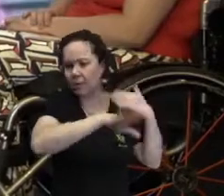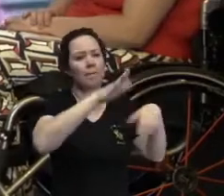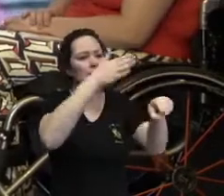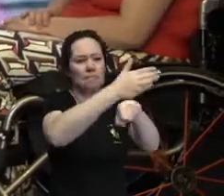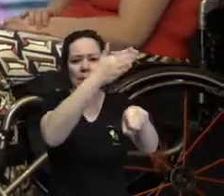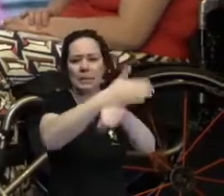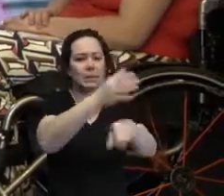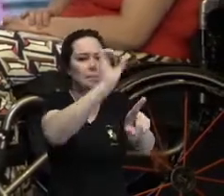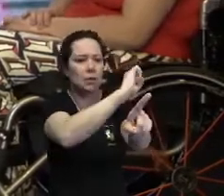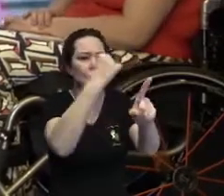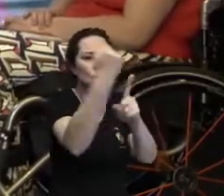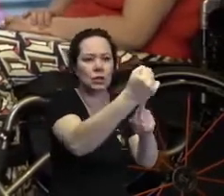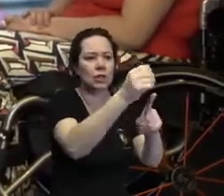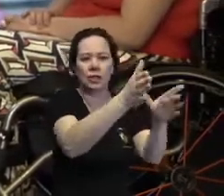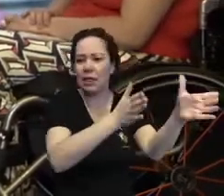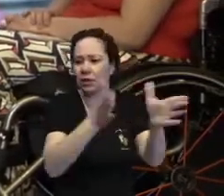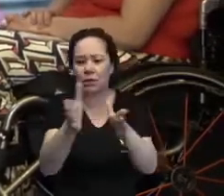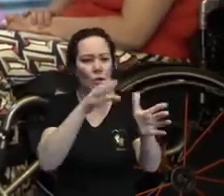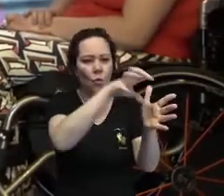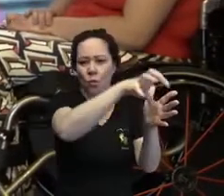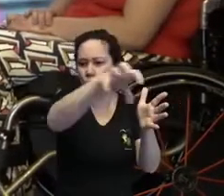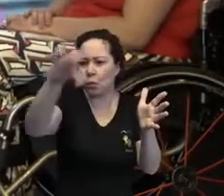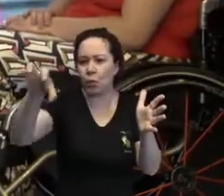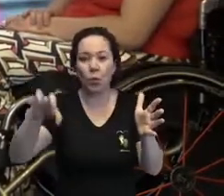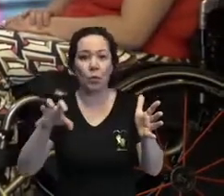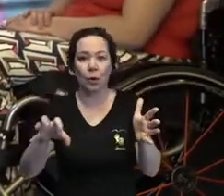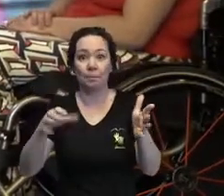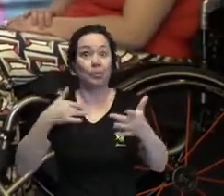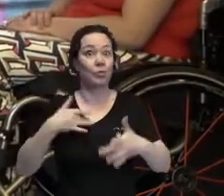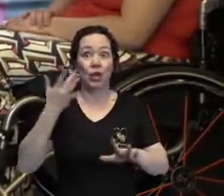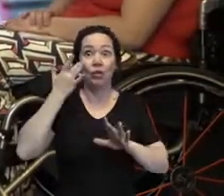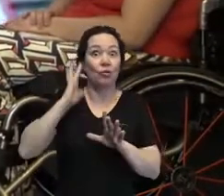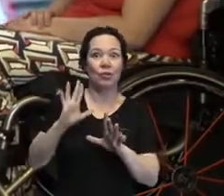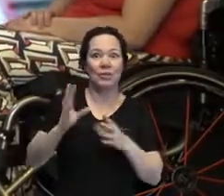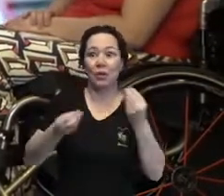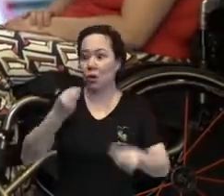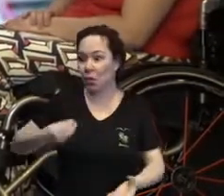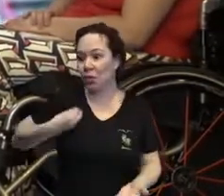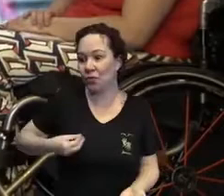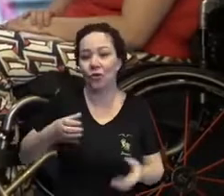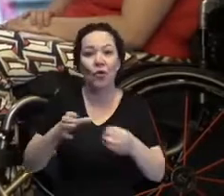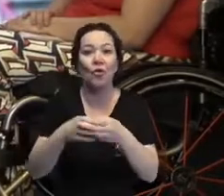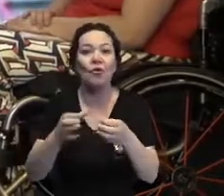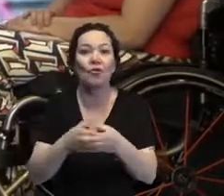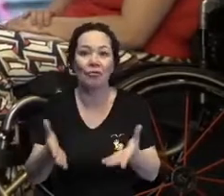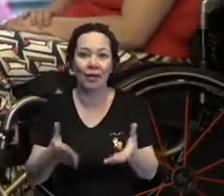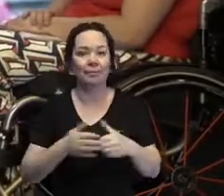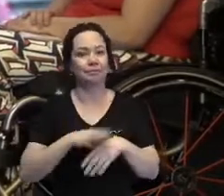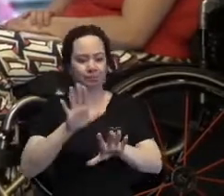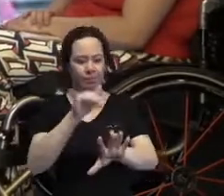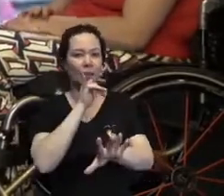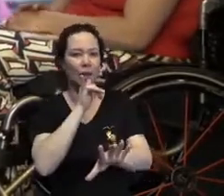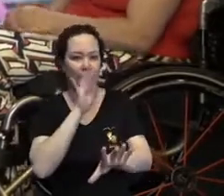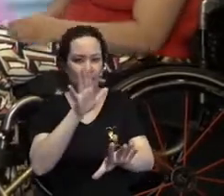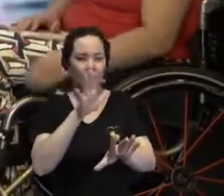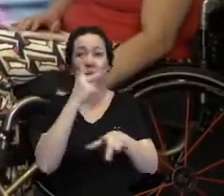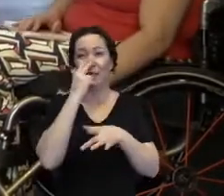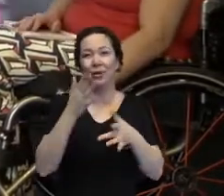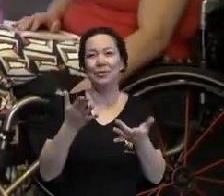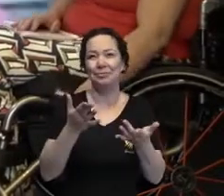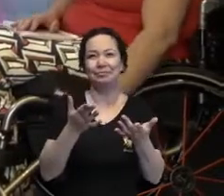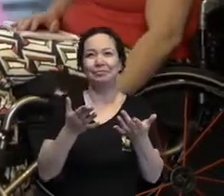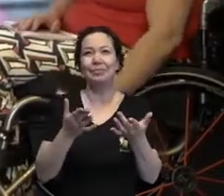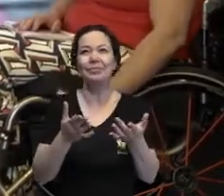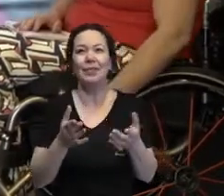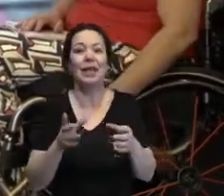lidar com essas diferenças. Eu dou um exemplo que pode parecer bobo, mas assim, eu e as